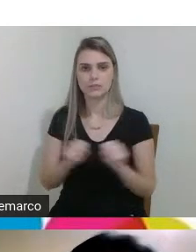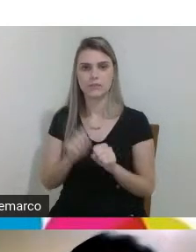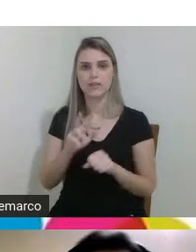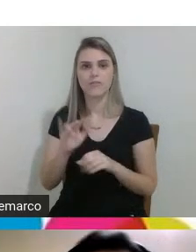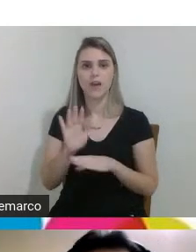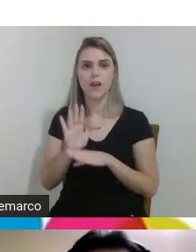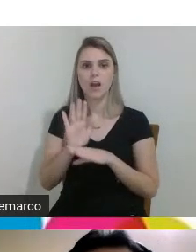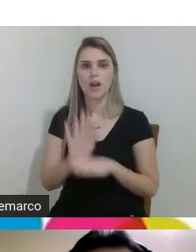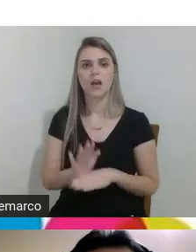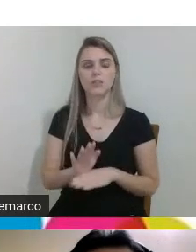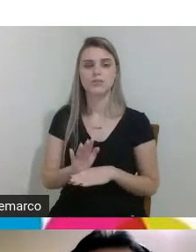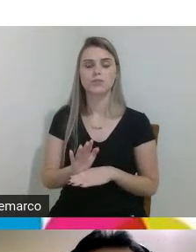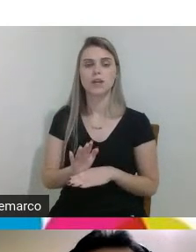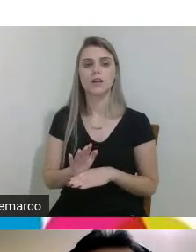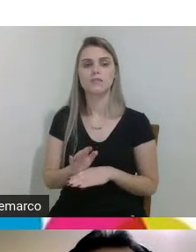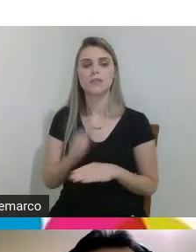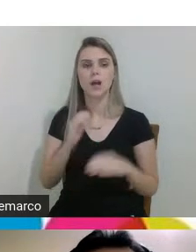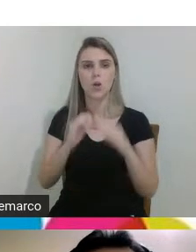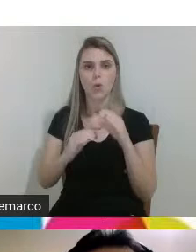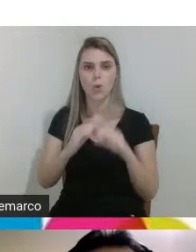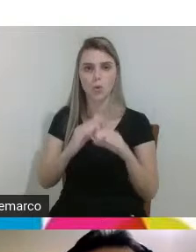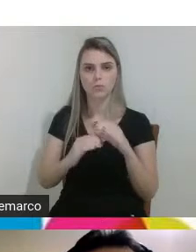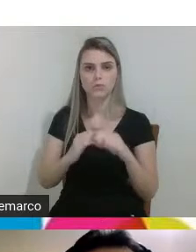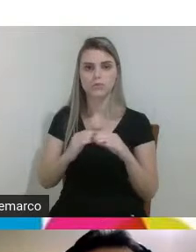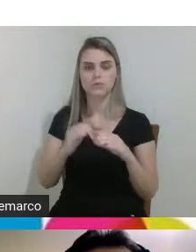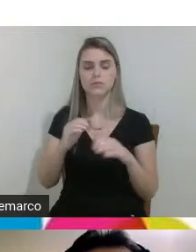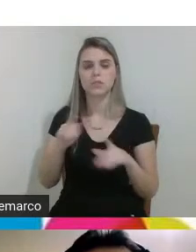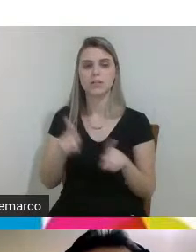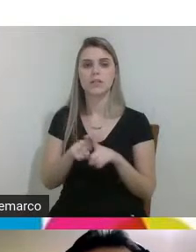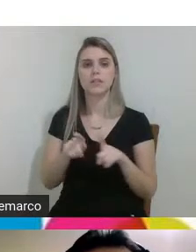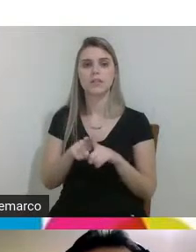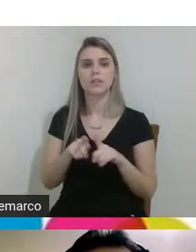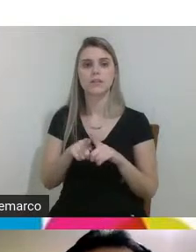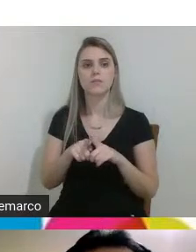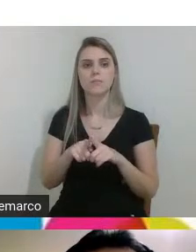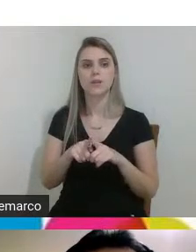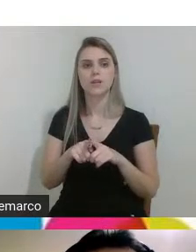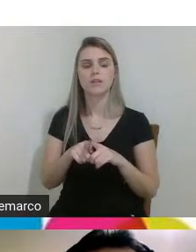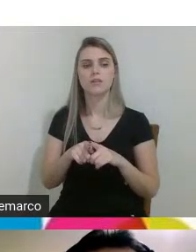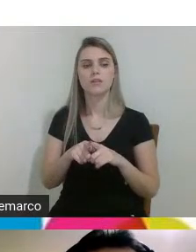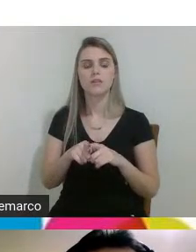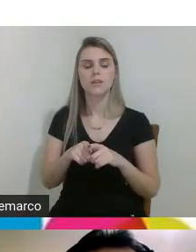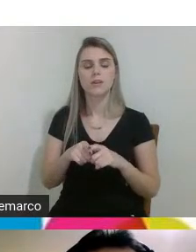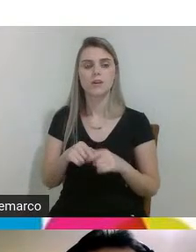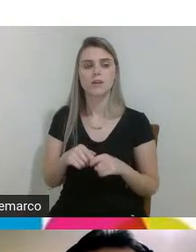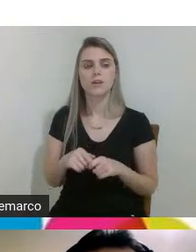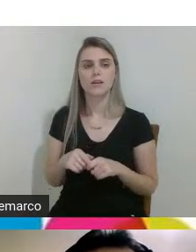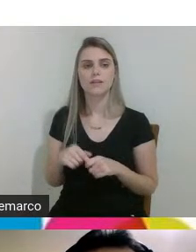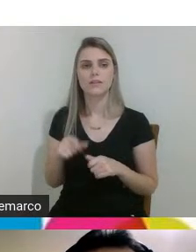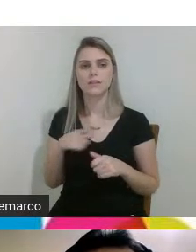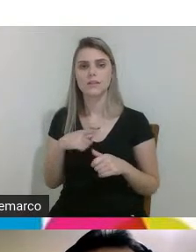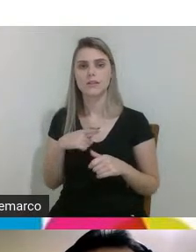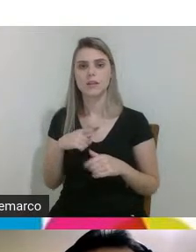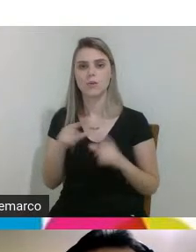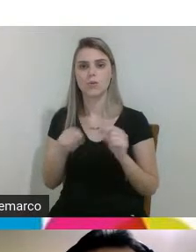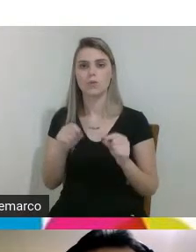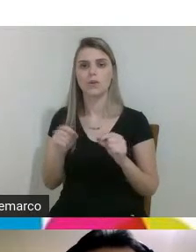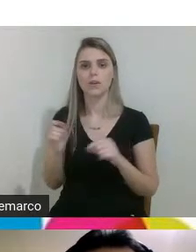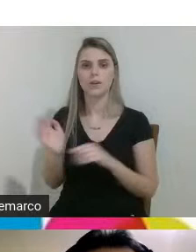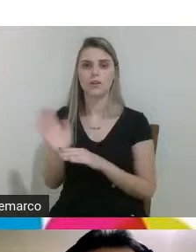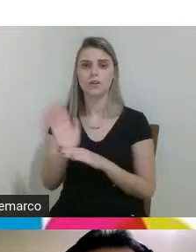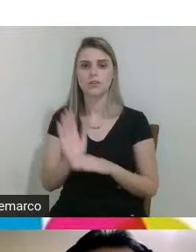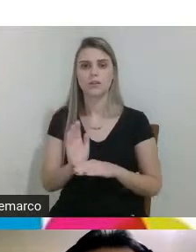comunicação e no desmistificar a comunicação entre as pessoas que não têm